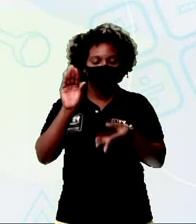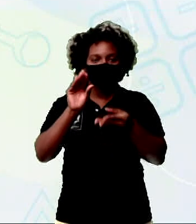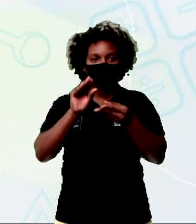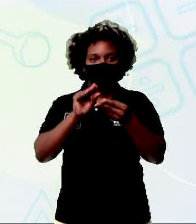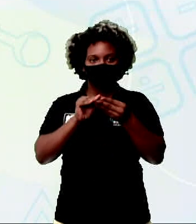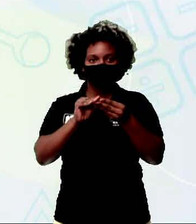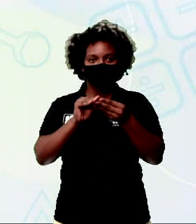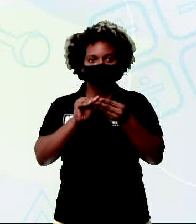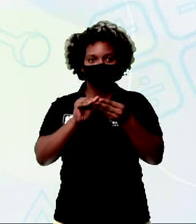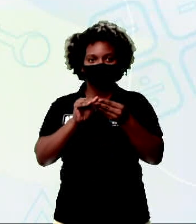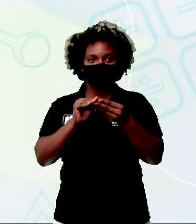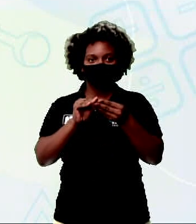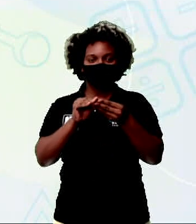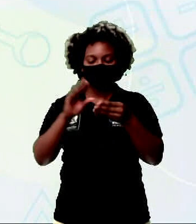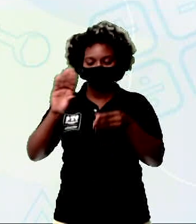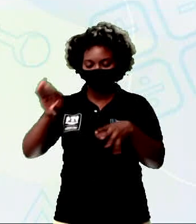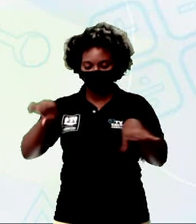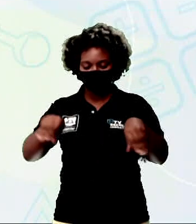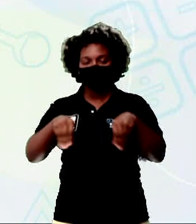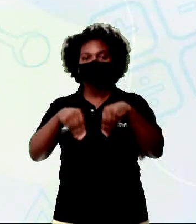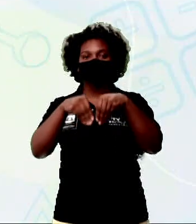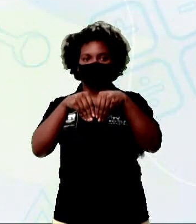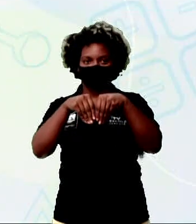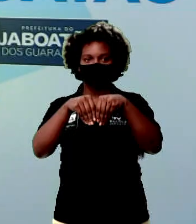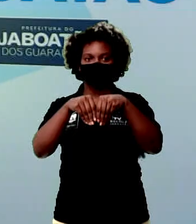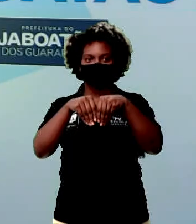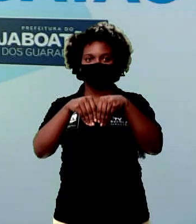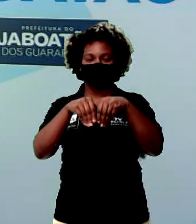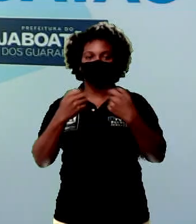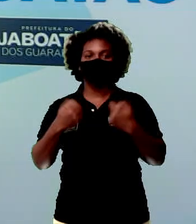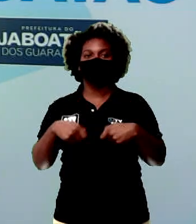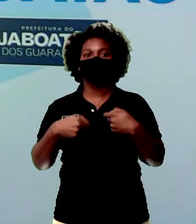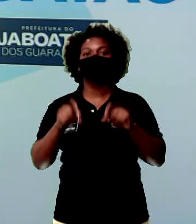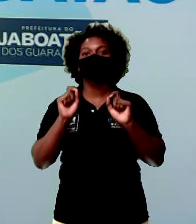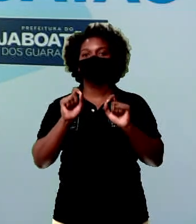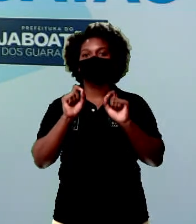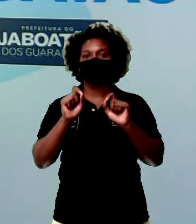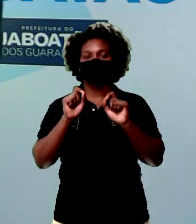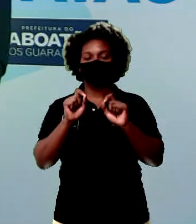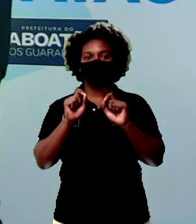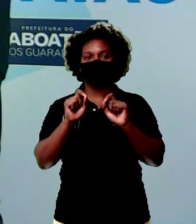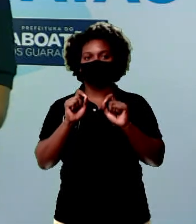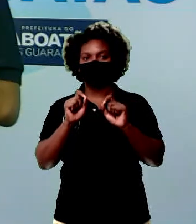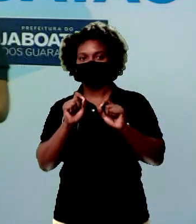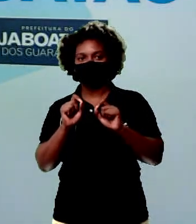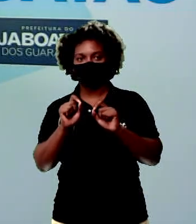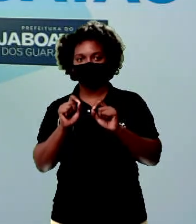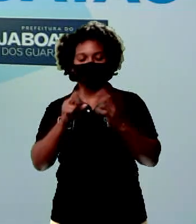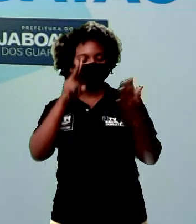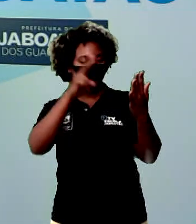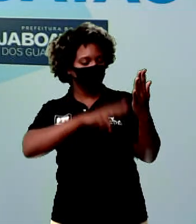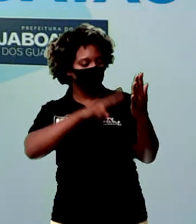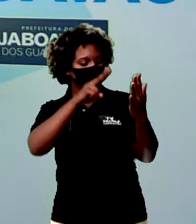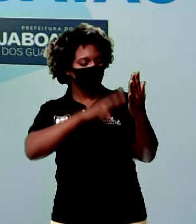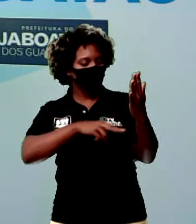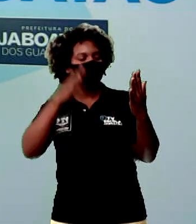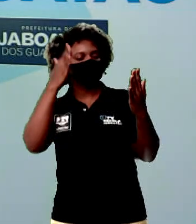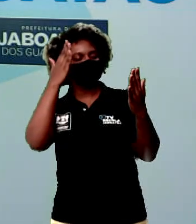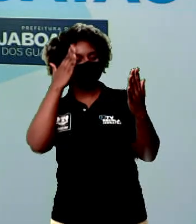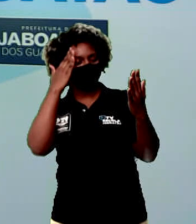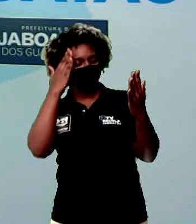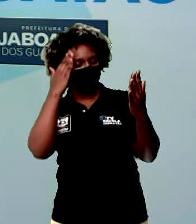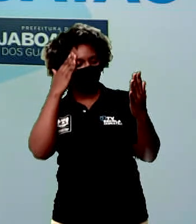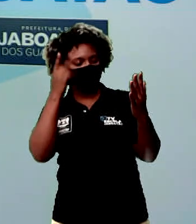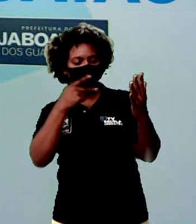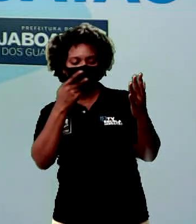a linguagem complementa uma coisa à outra. Então, necessário que, além da gente ler e compreender o que é